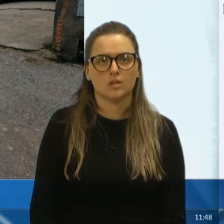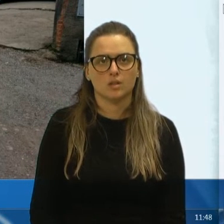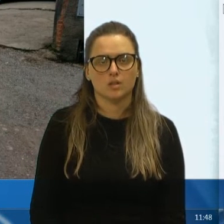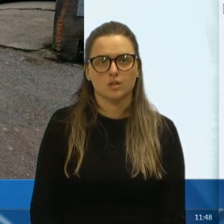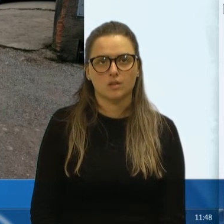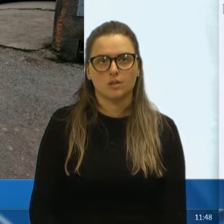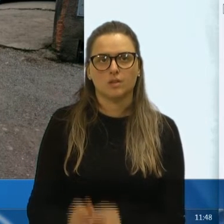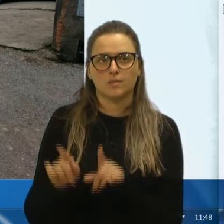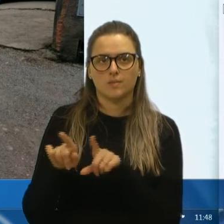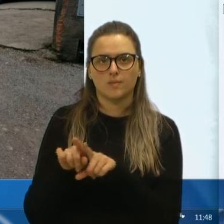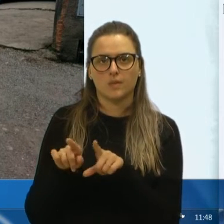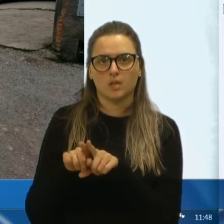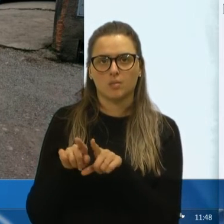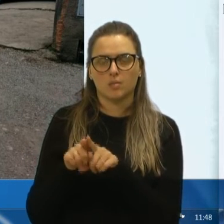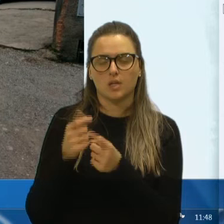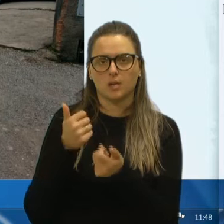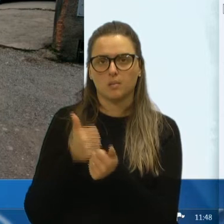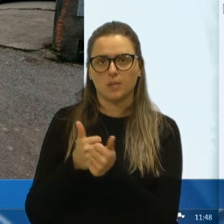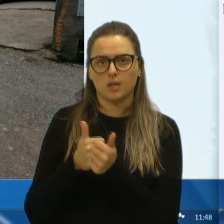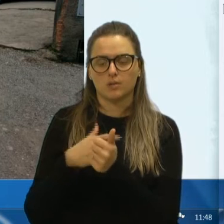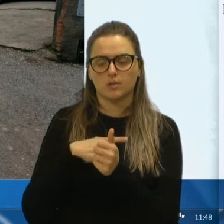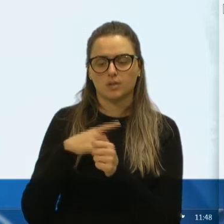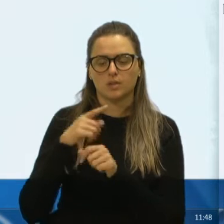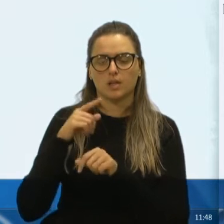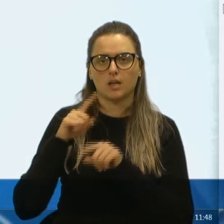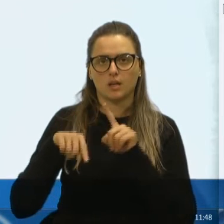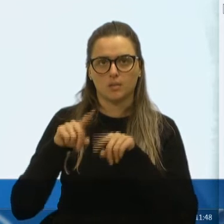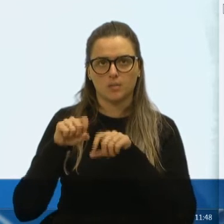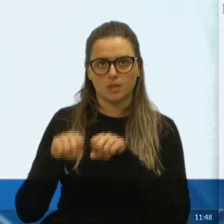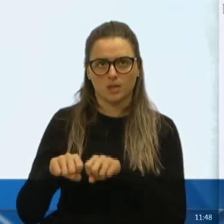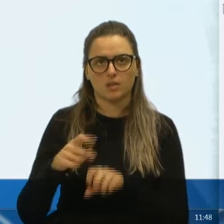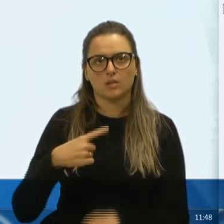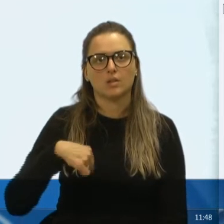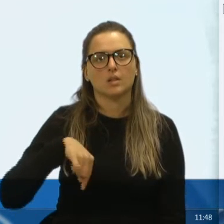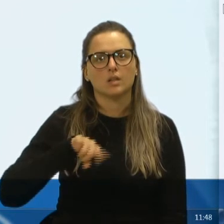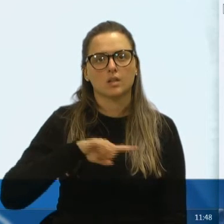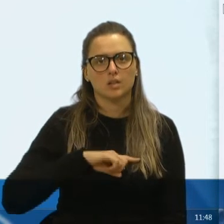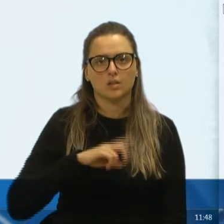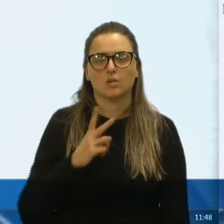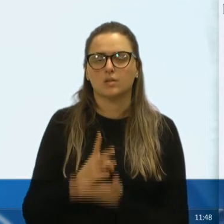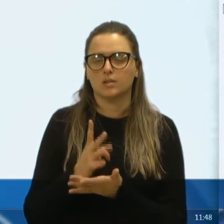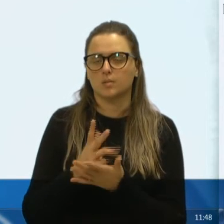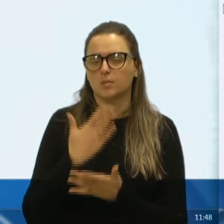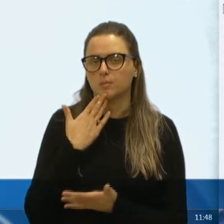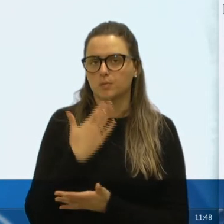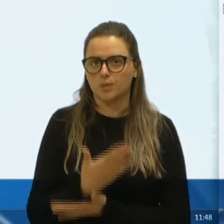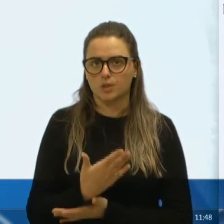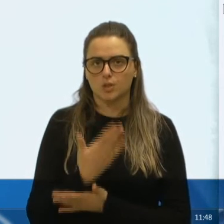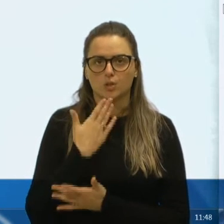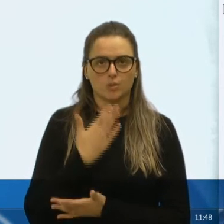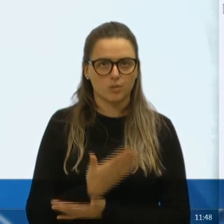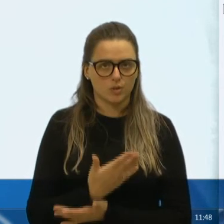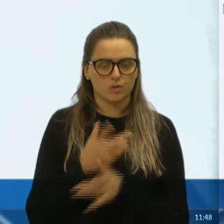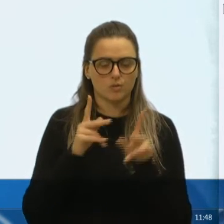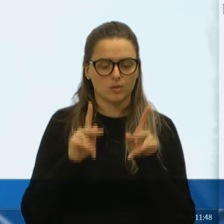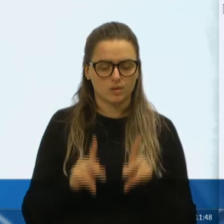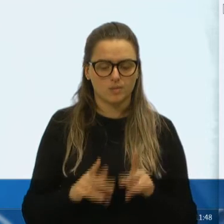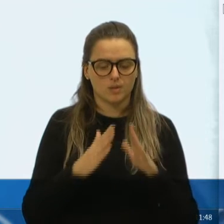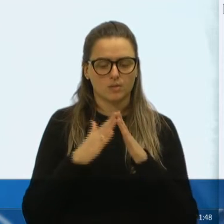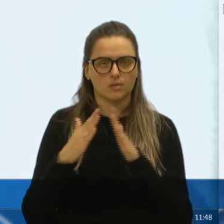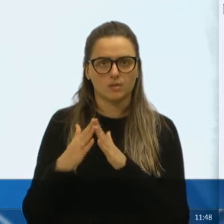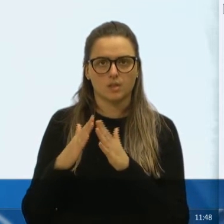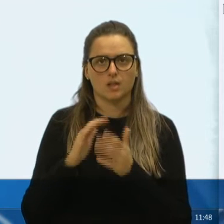que mora, que também tem um estabelecimento. E assim, nós temos cobrança desses moradores, desse cigano